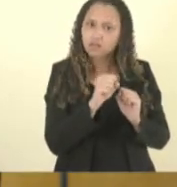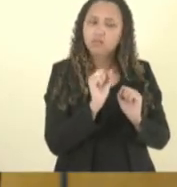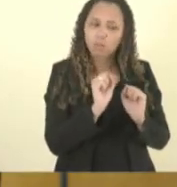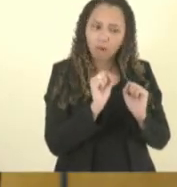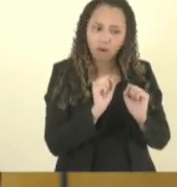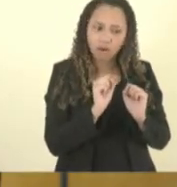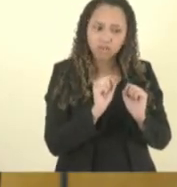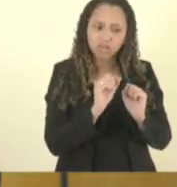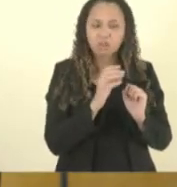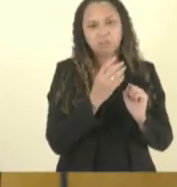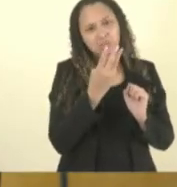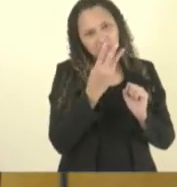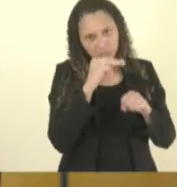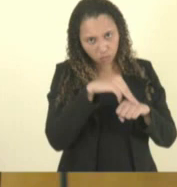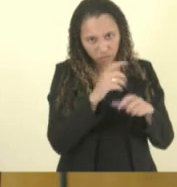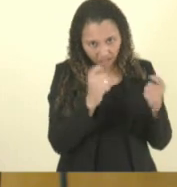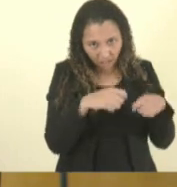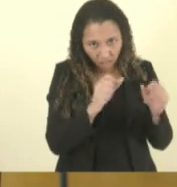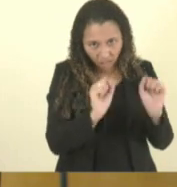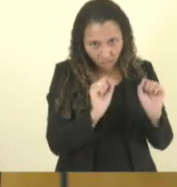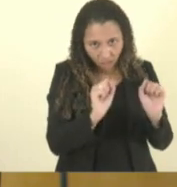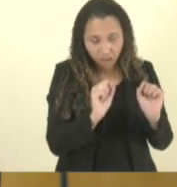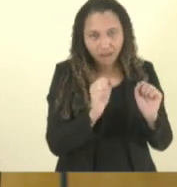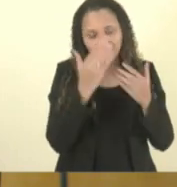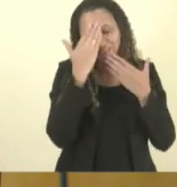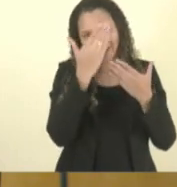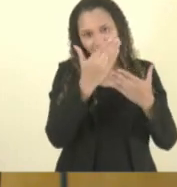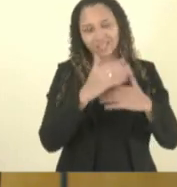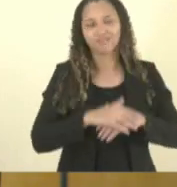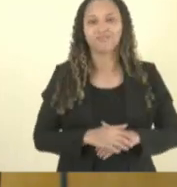no máximo uns três minutos tá bom obrigado